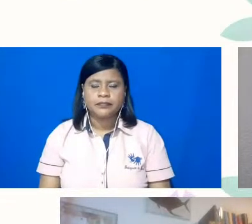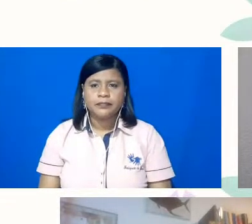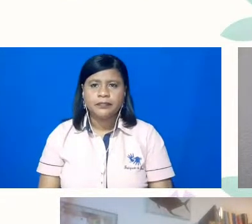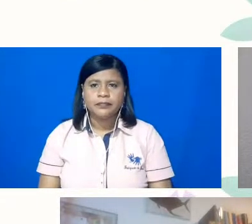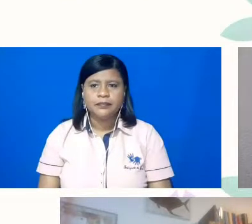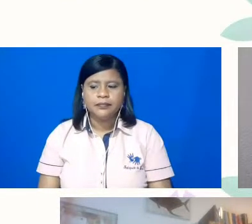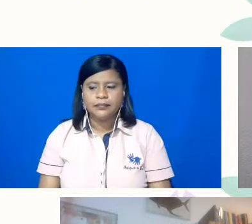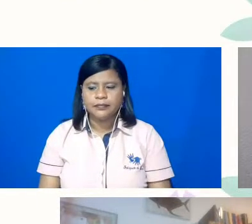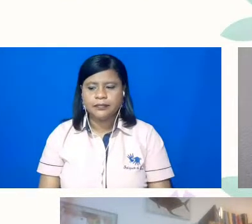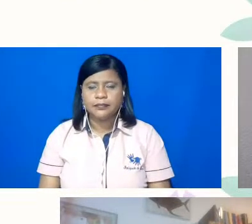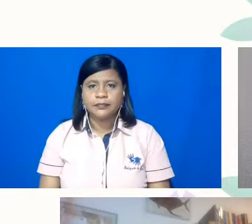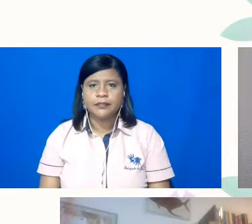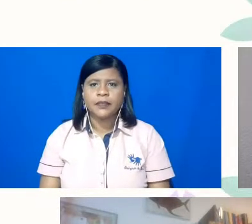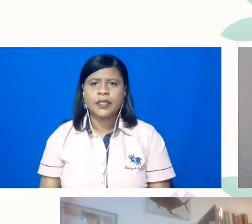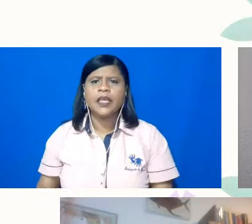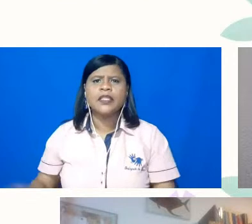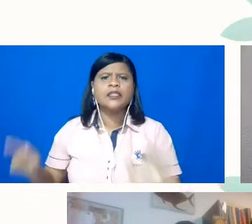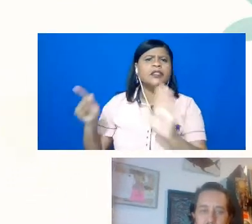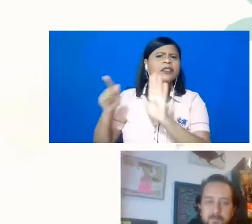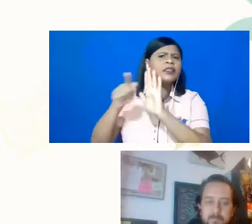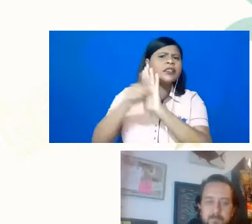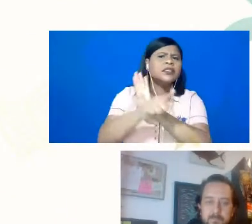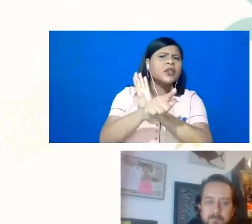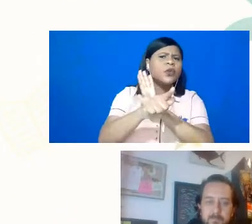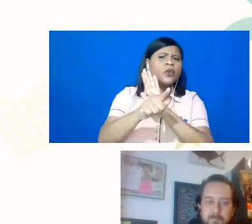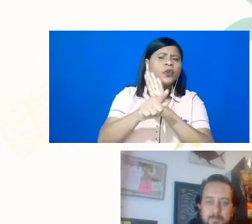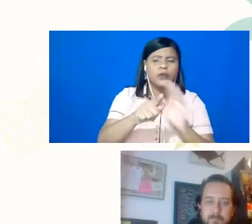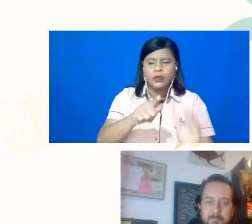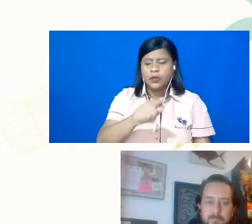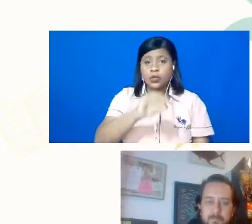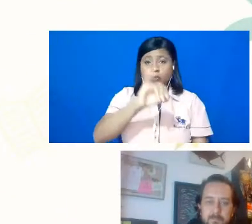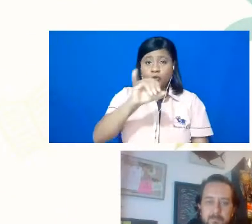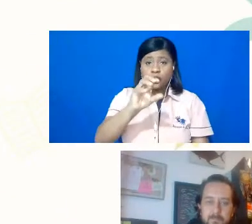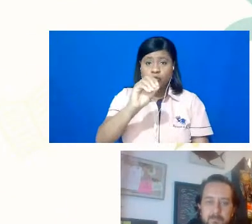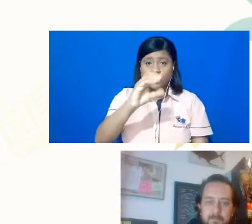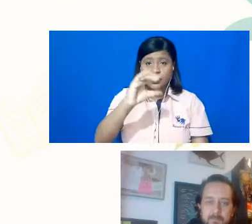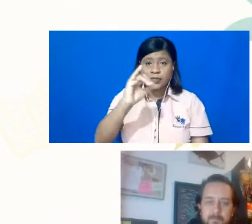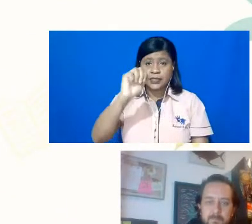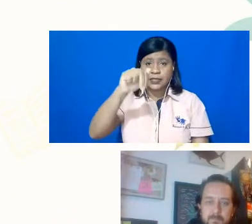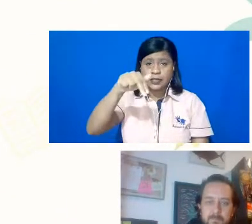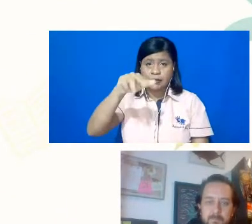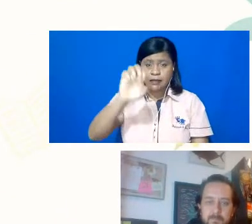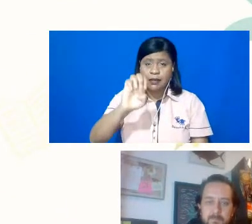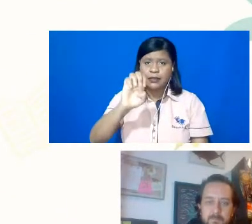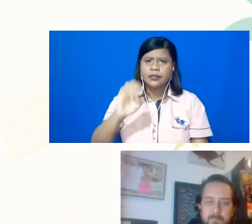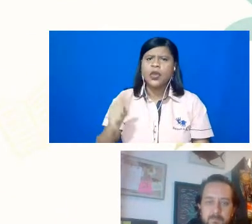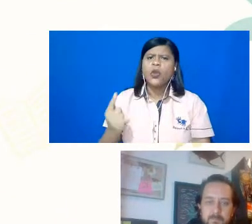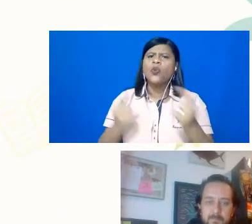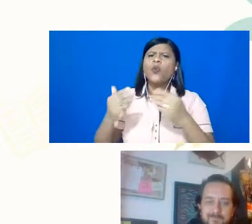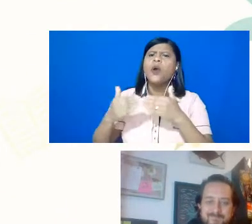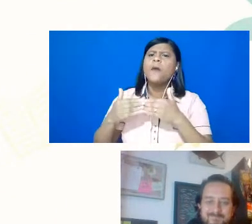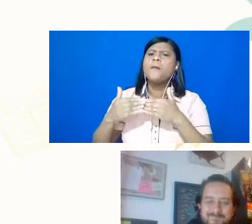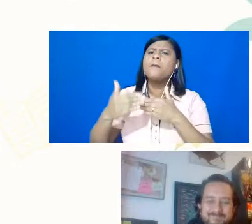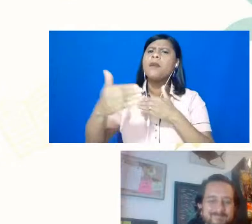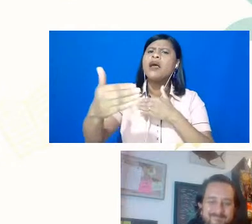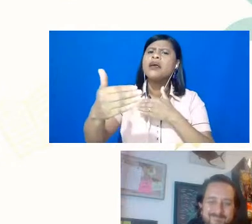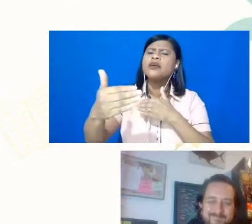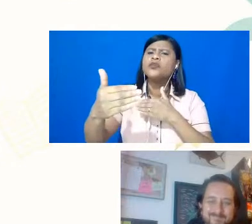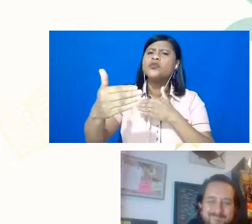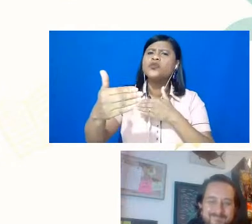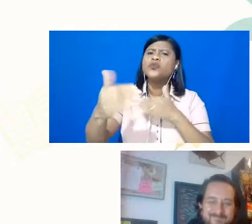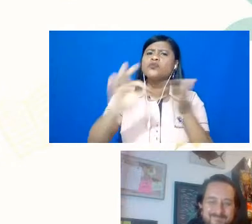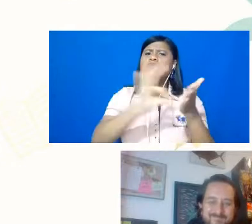A gente tem uma pergunta aqui da Josiane França. Qual o prazo para a submissão dos trabalhos?